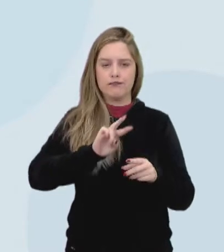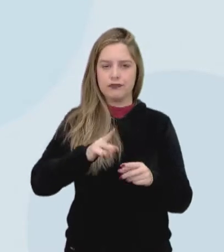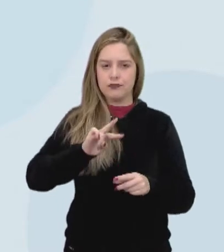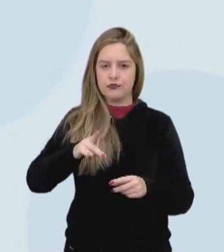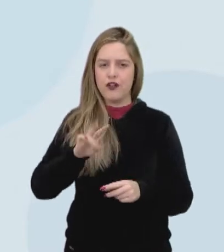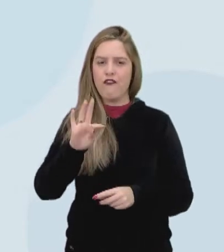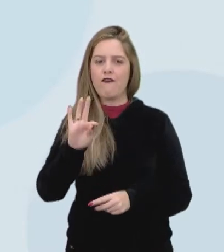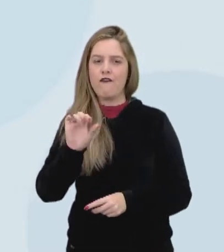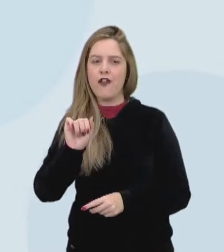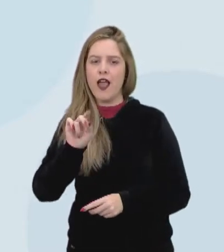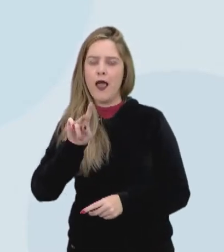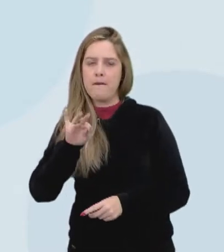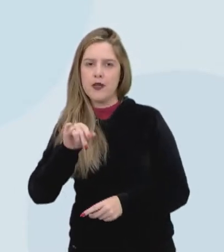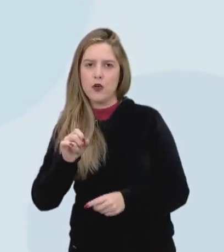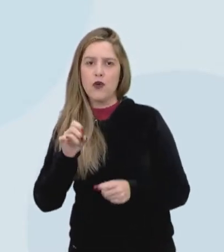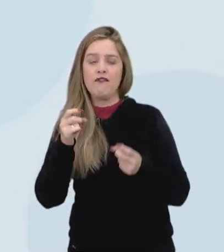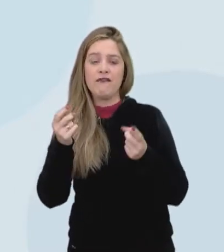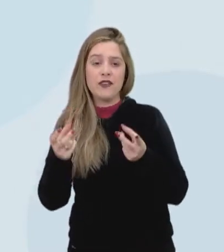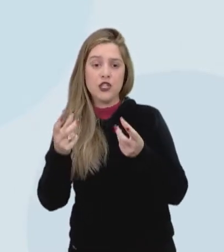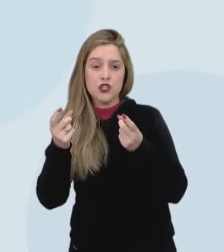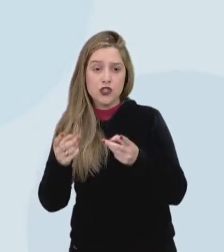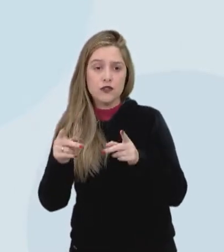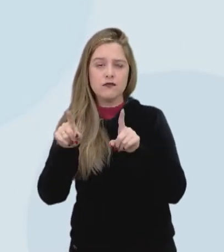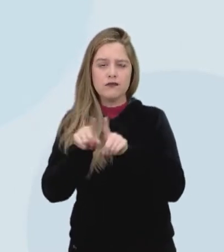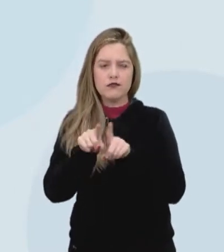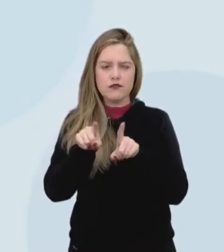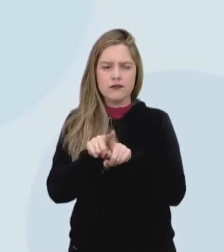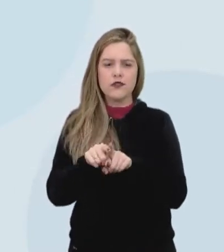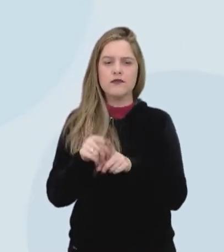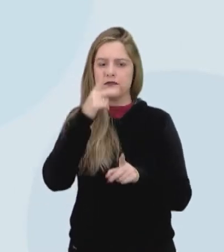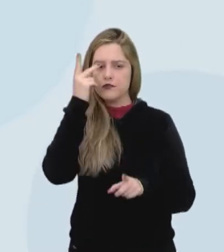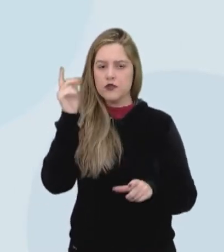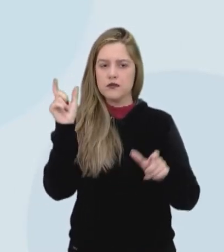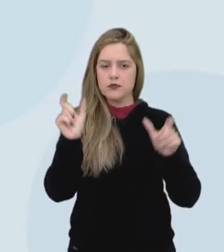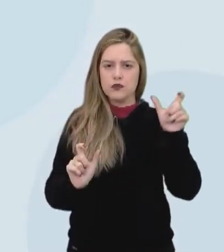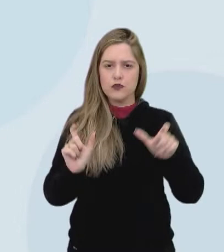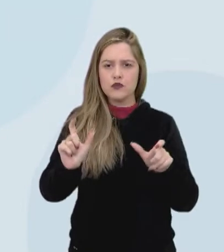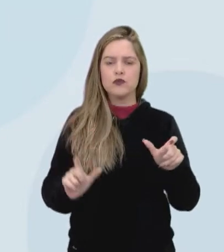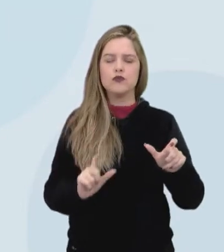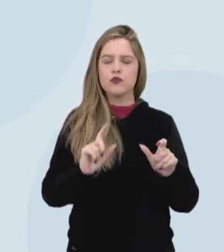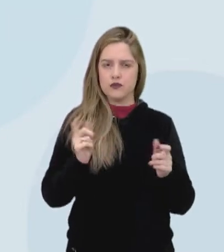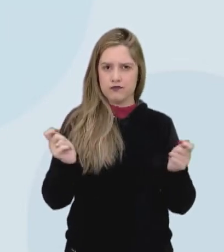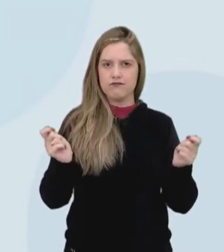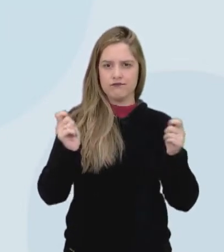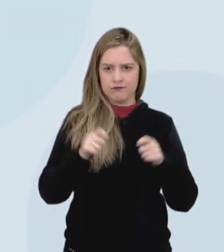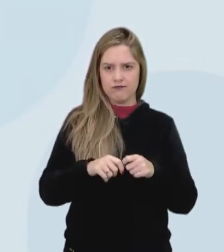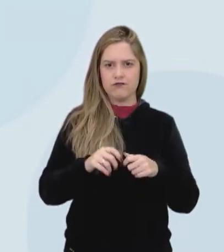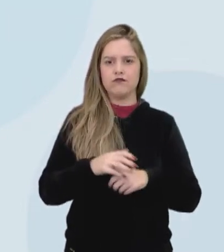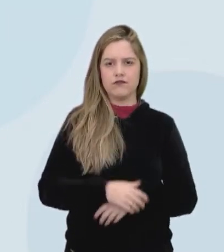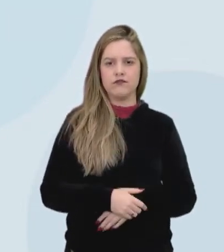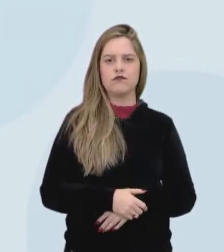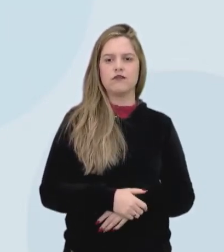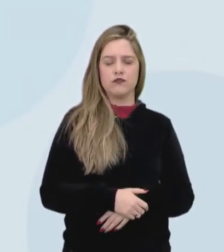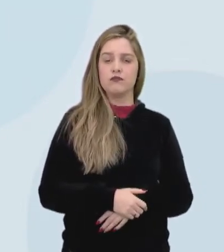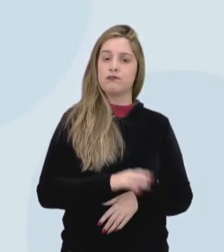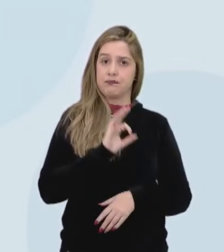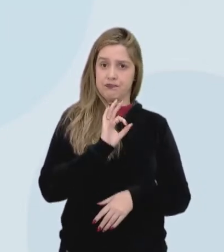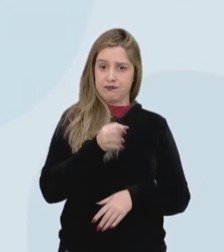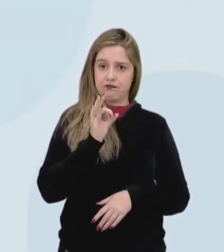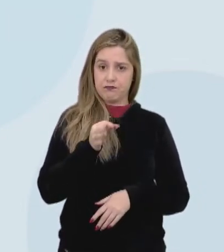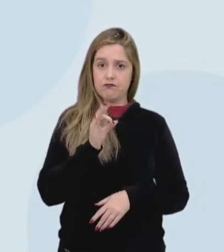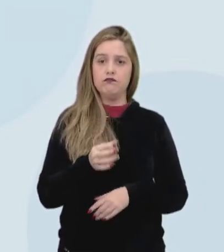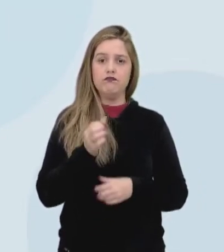grifado, e vendida, grifado também, para abastecimento das pessoas. E quem são essas pessoas? São os consumidores. Isso.